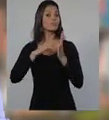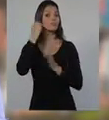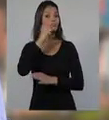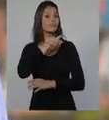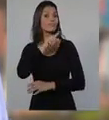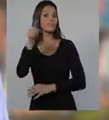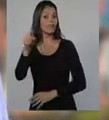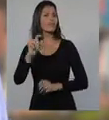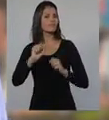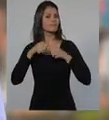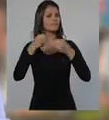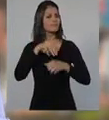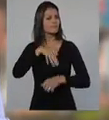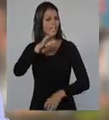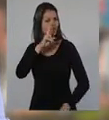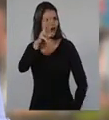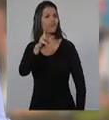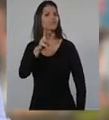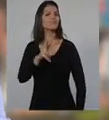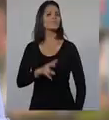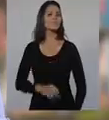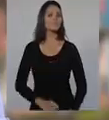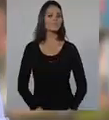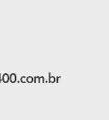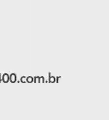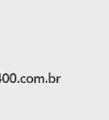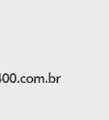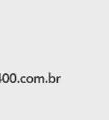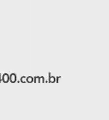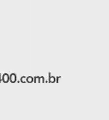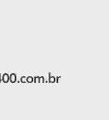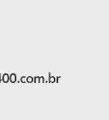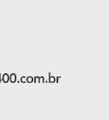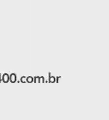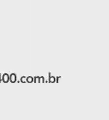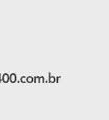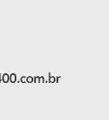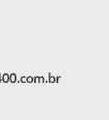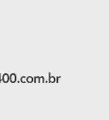Romário 400, no Senado, minha voz vai ser ainda mais forte. É 400!